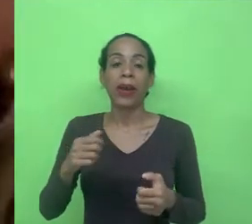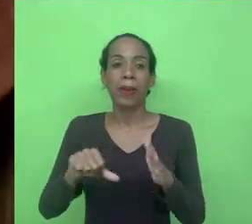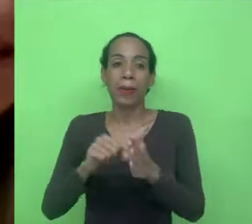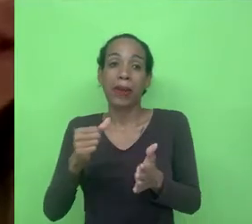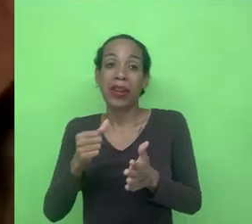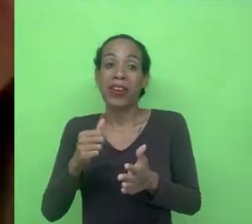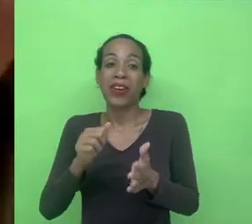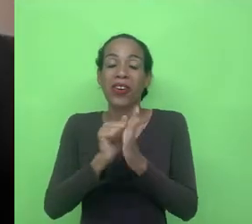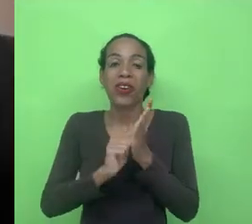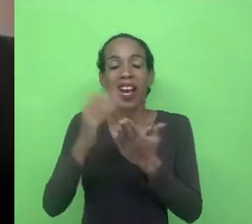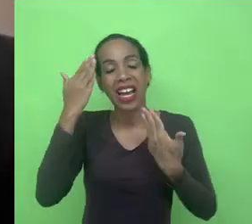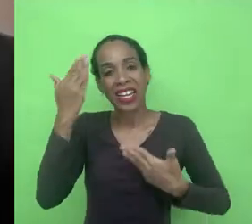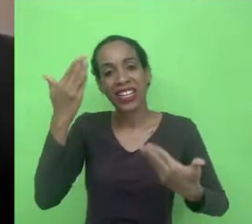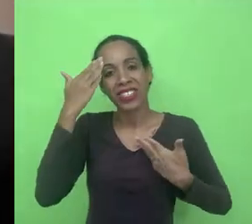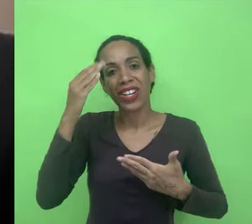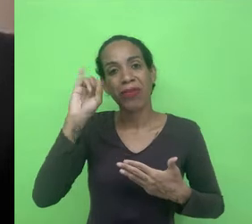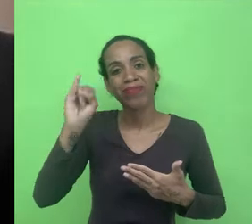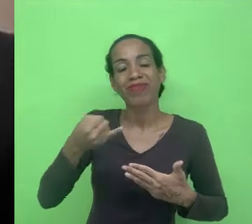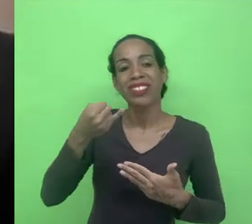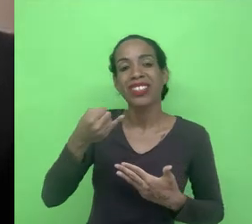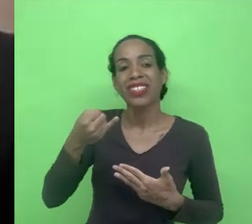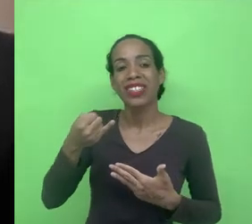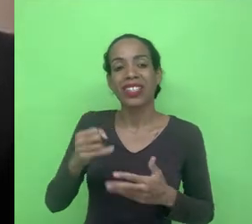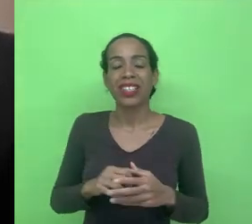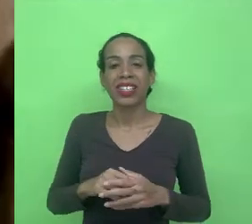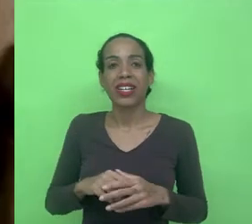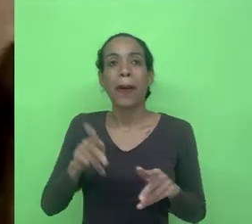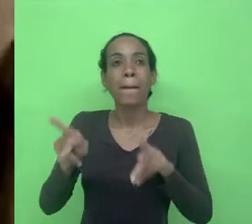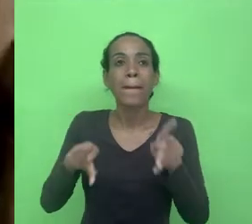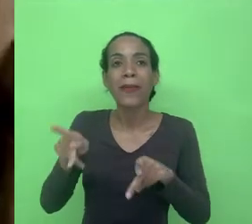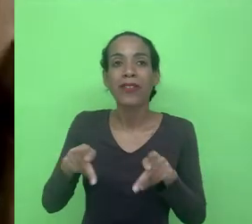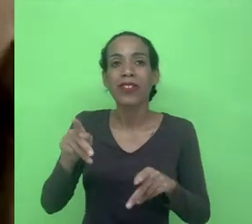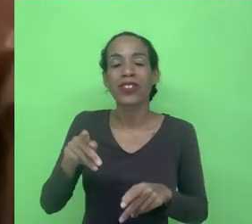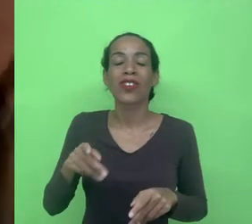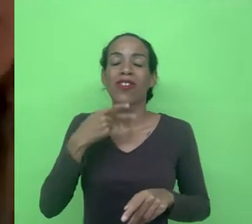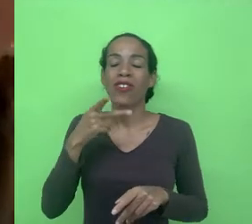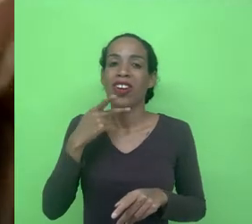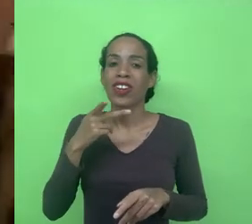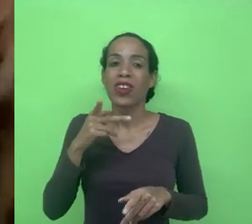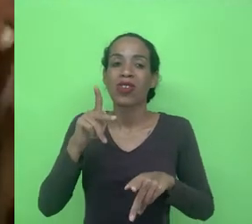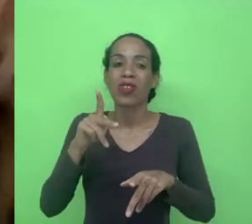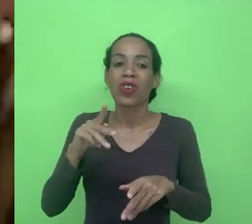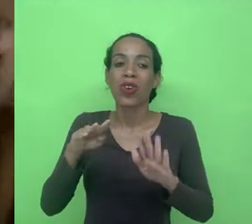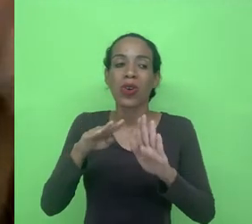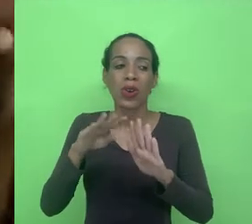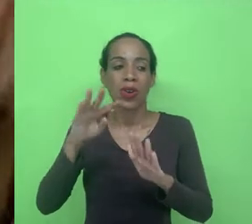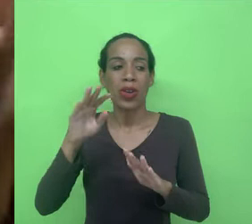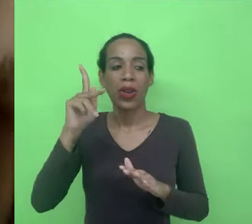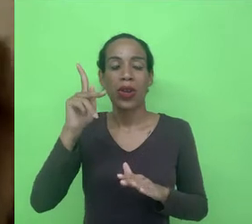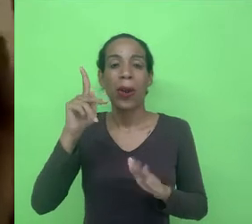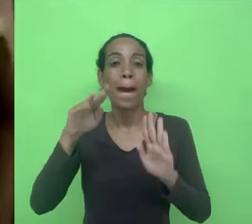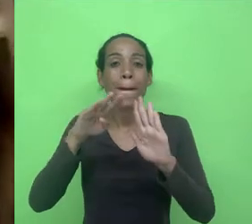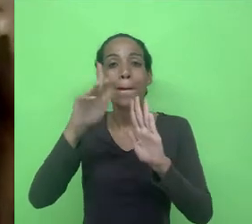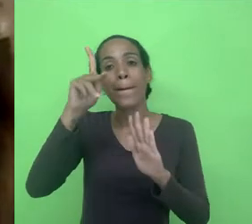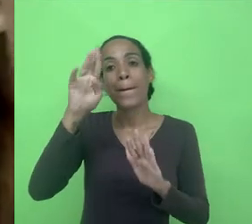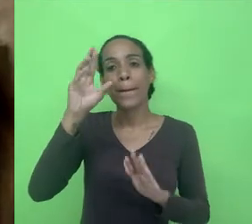agradecer a oportunidade realmente como o professor Elias colocou o projeto o programa em tese eu achei fantástico